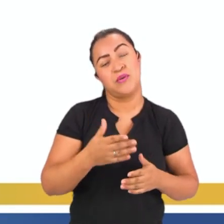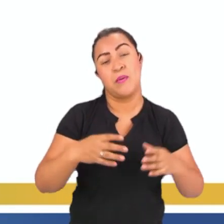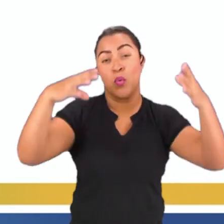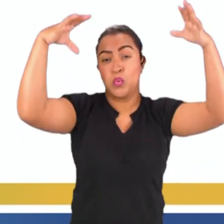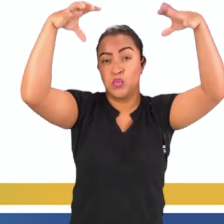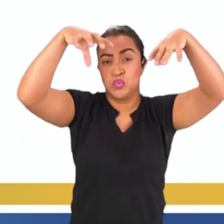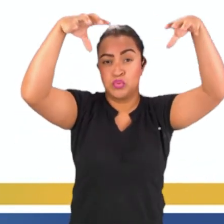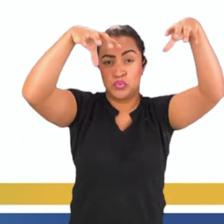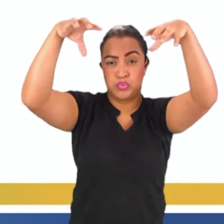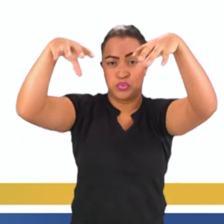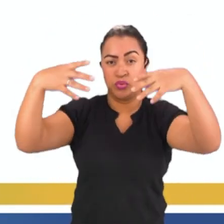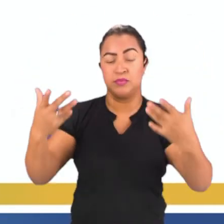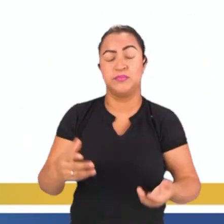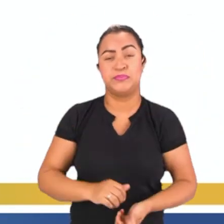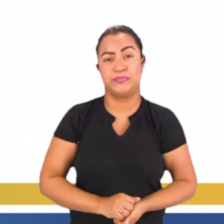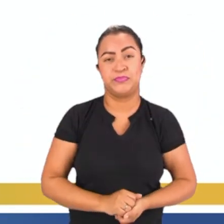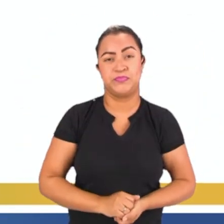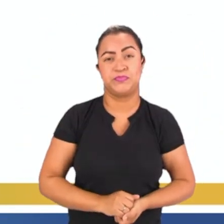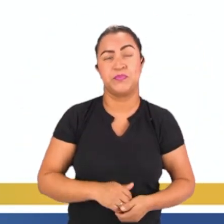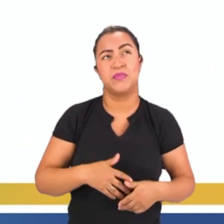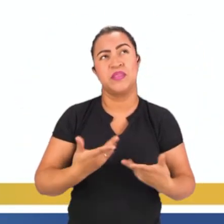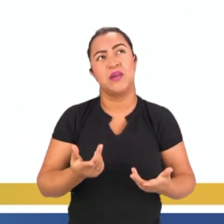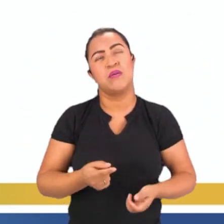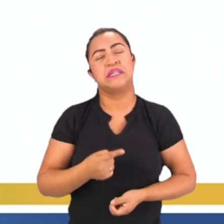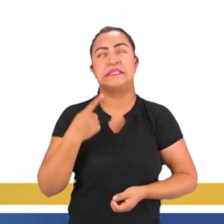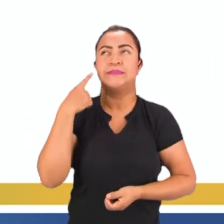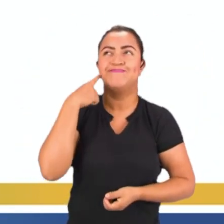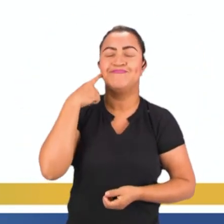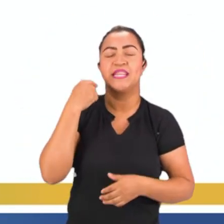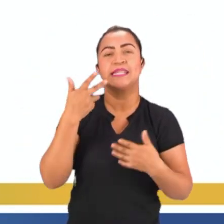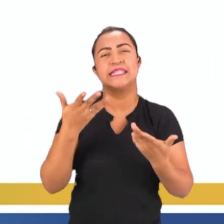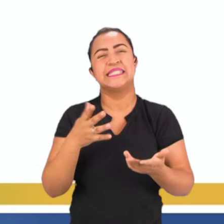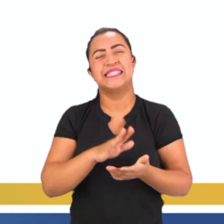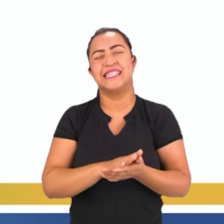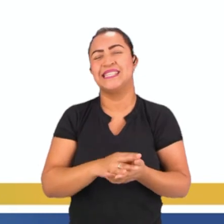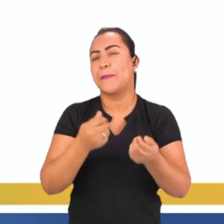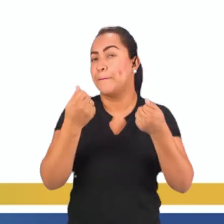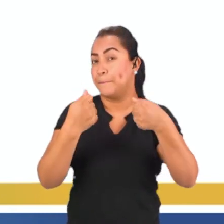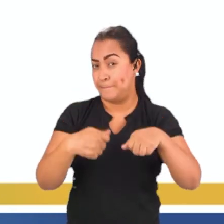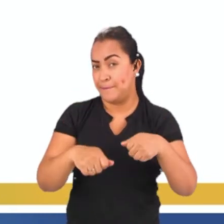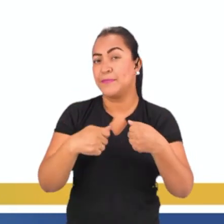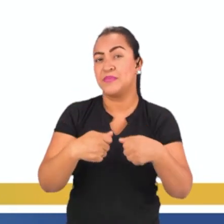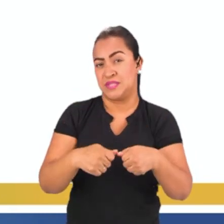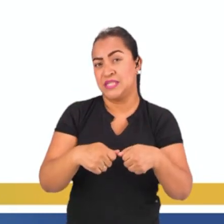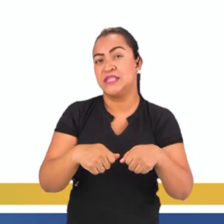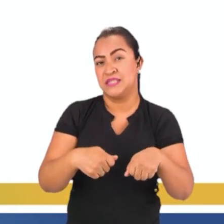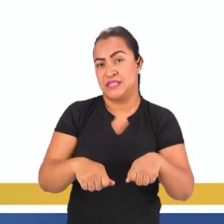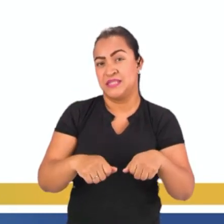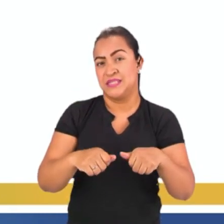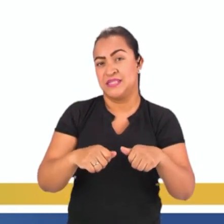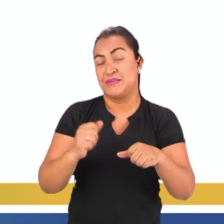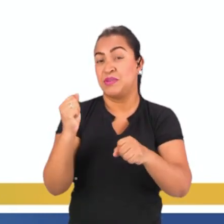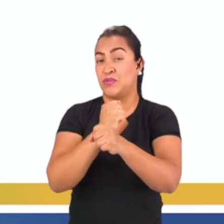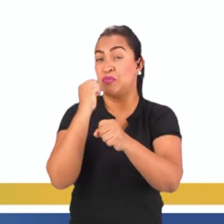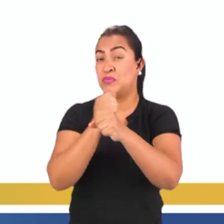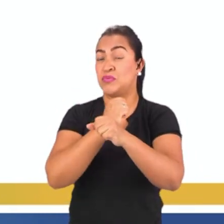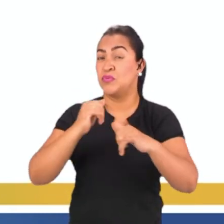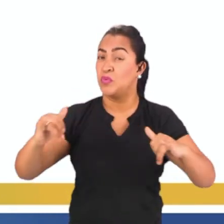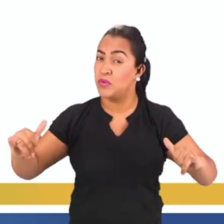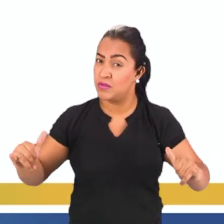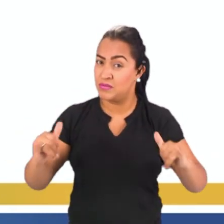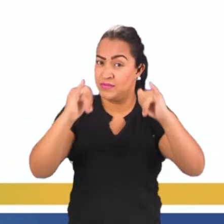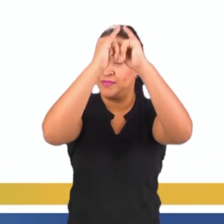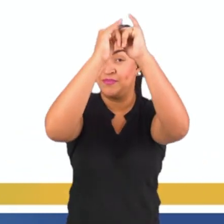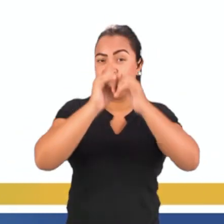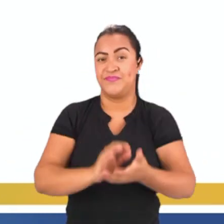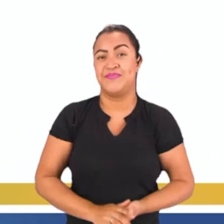muitas chuvas. Bom, se ele destaca ali qual o requisito necessário, para a questão de construção de uma obra dessa, com